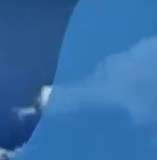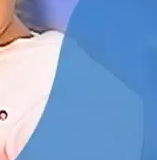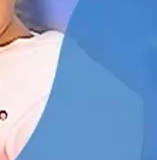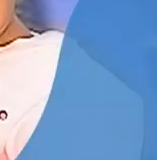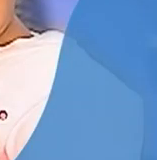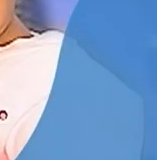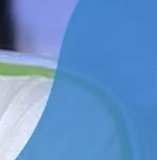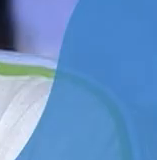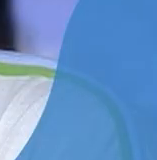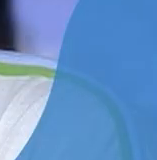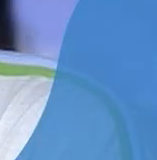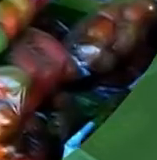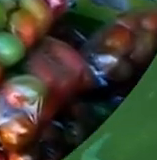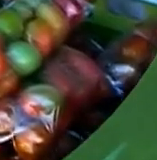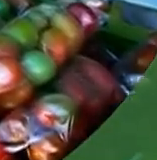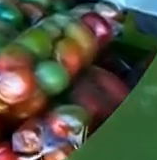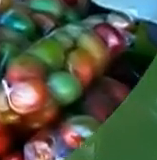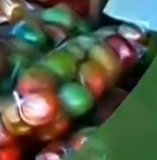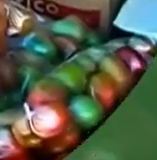O Ministério Desenvolvimento Social e Combate à Fome